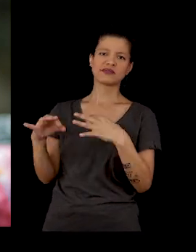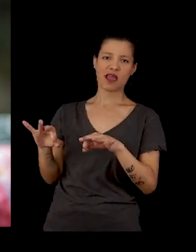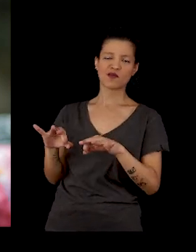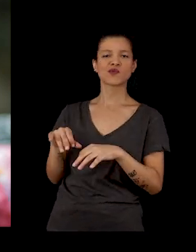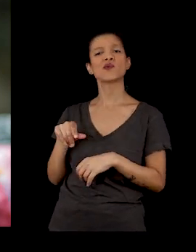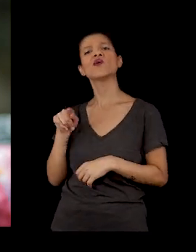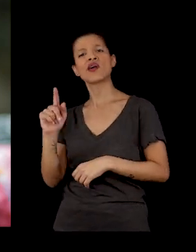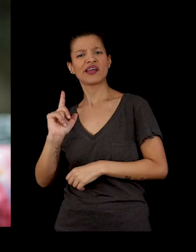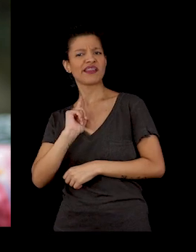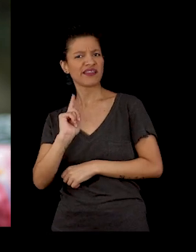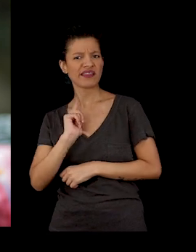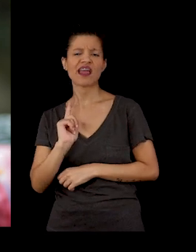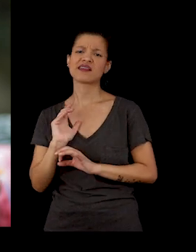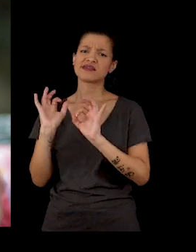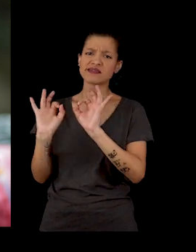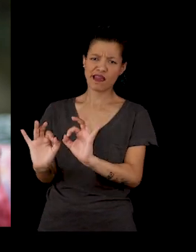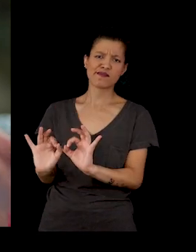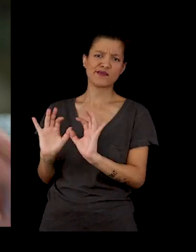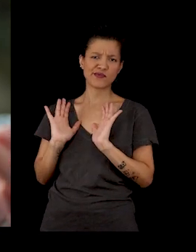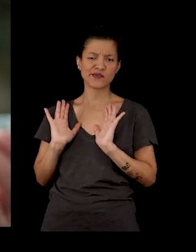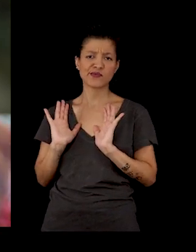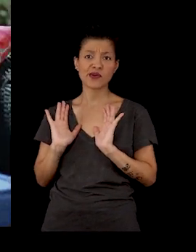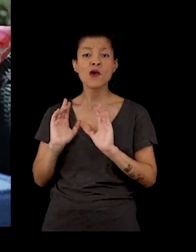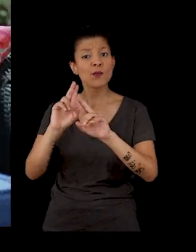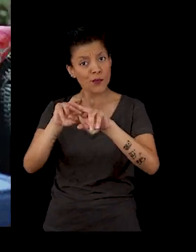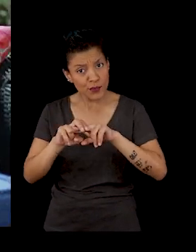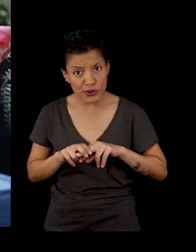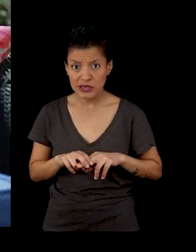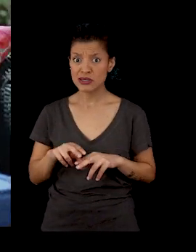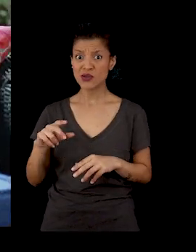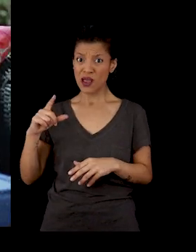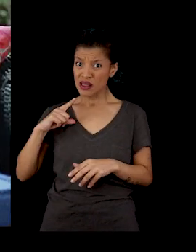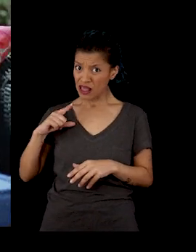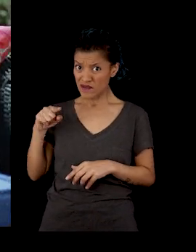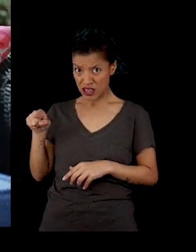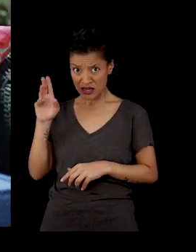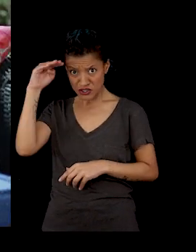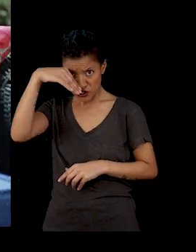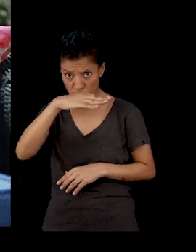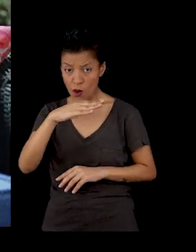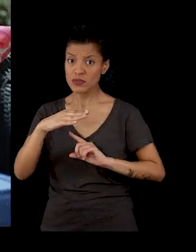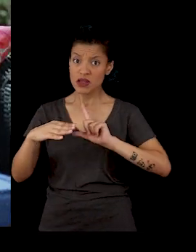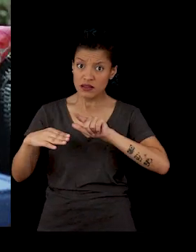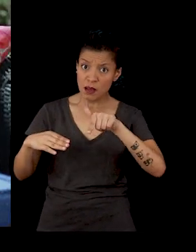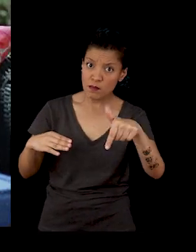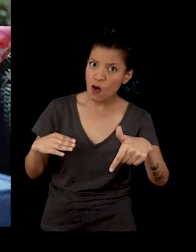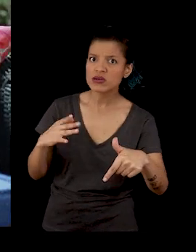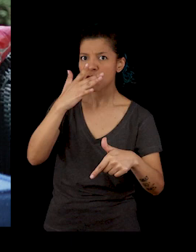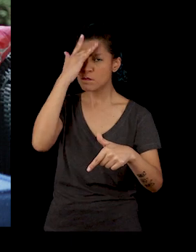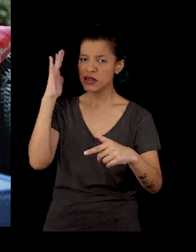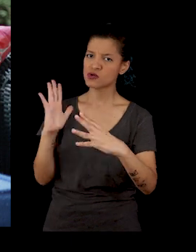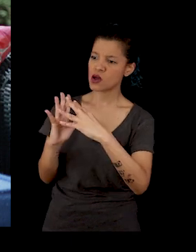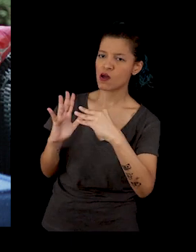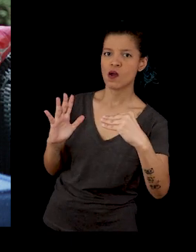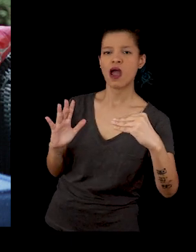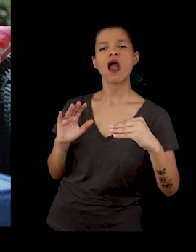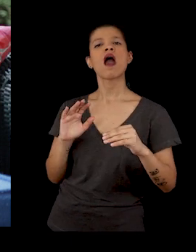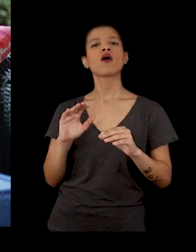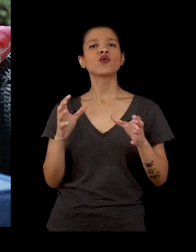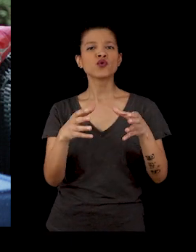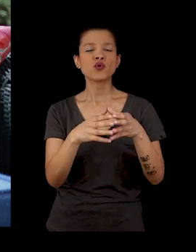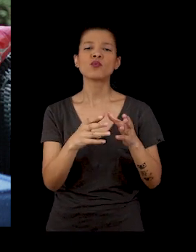ele tinha razão. Ele tinha razão. Tanto que ele tinha razão que ele produziu toda uma geração de escritores,